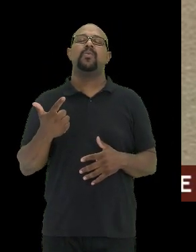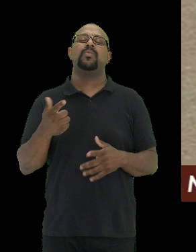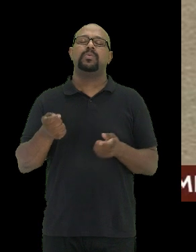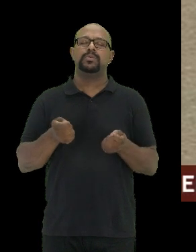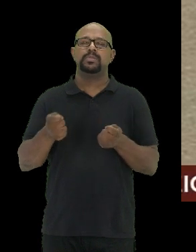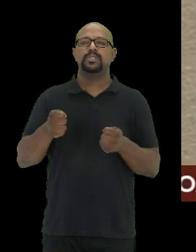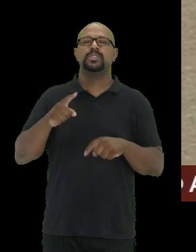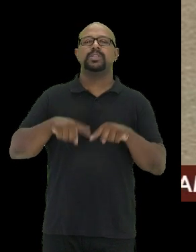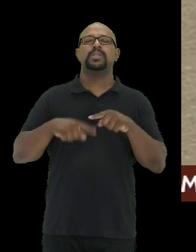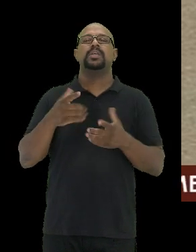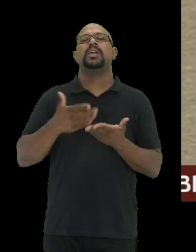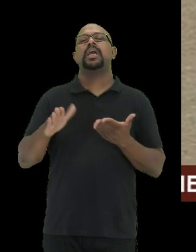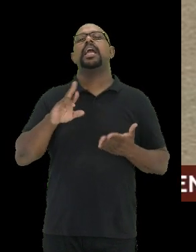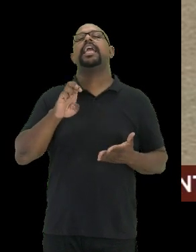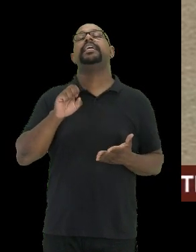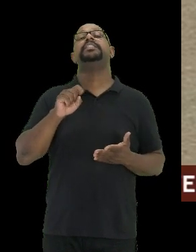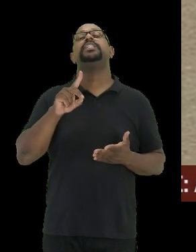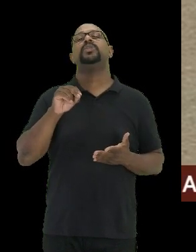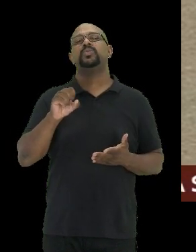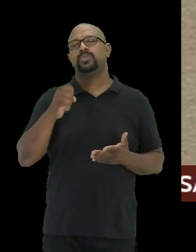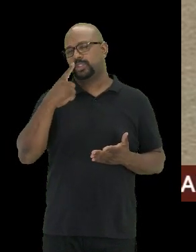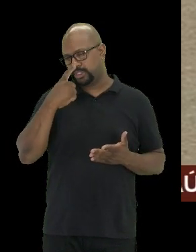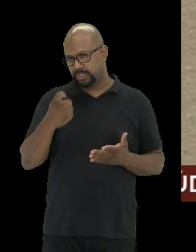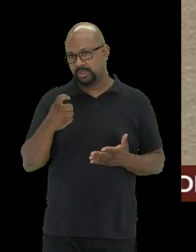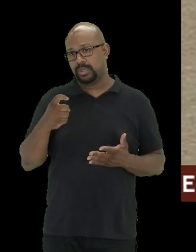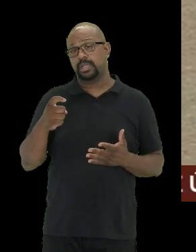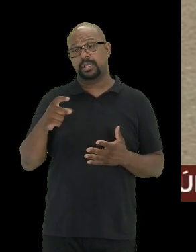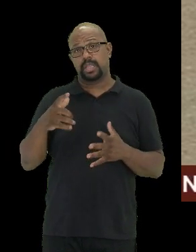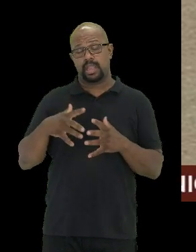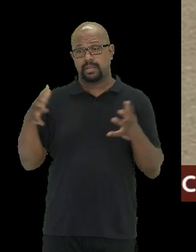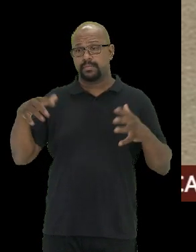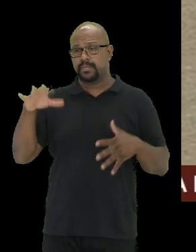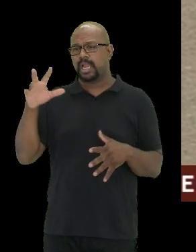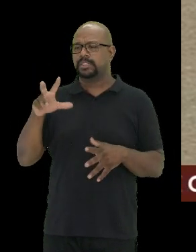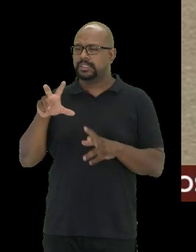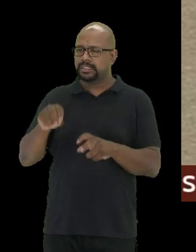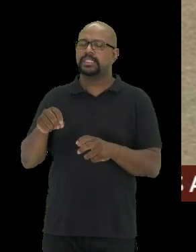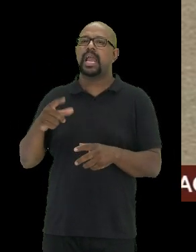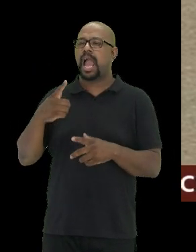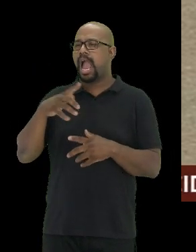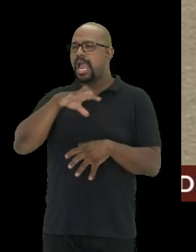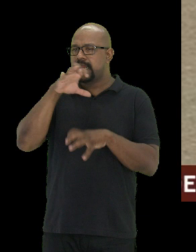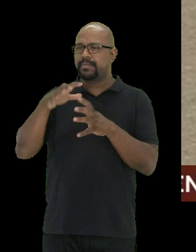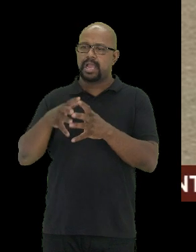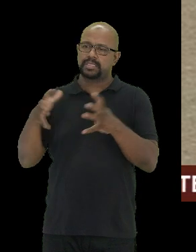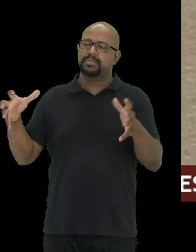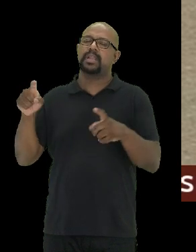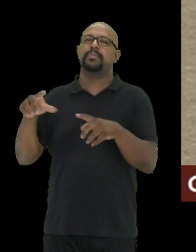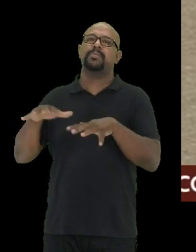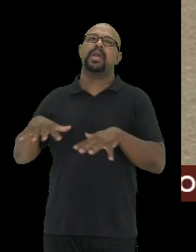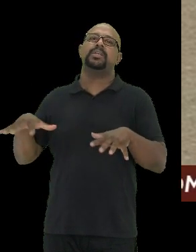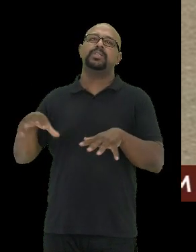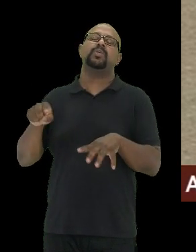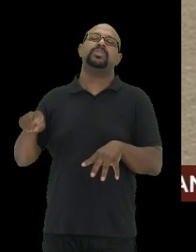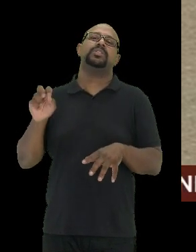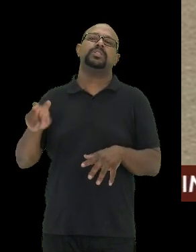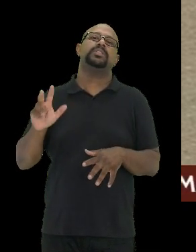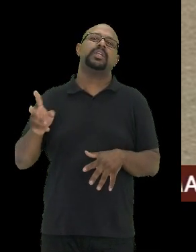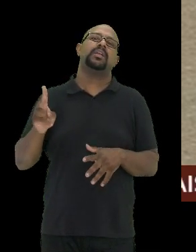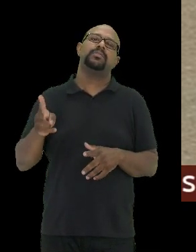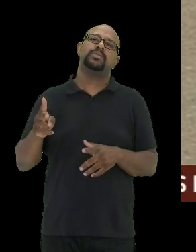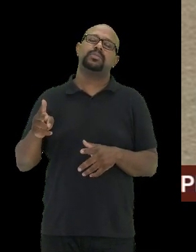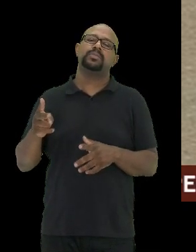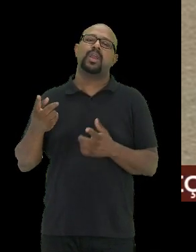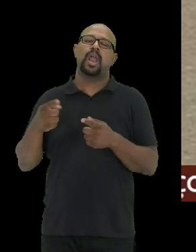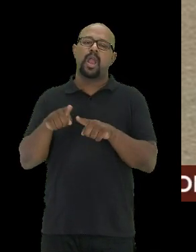até aumentar uma oportunidade de presos e atrair mais animais para determinada região, onde existe a consistência,